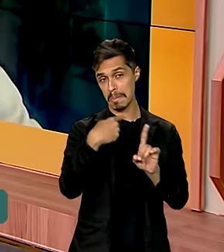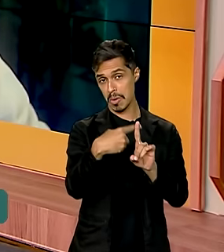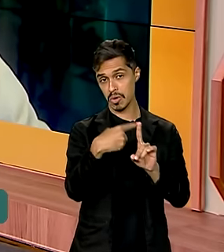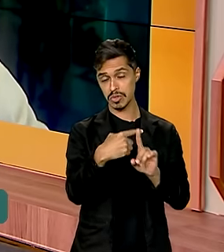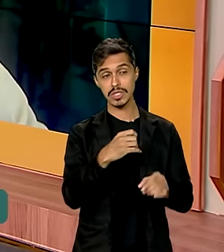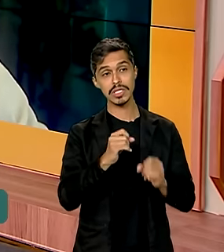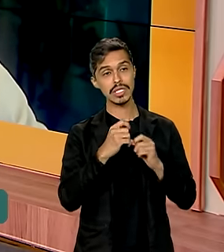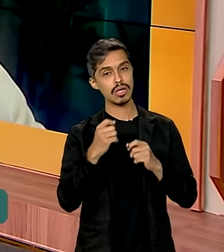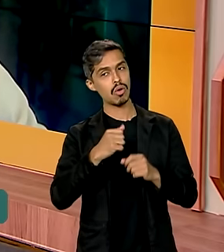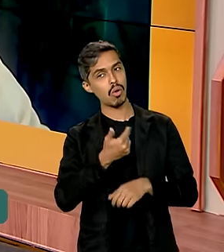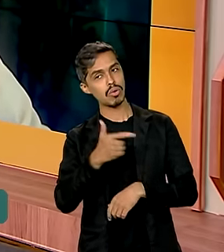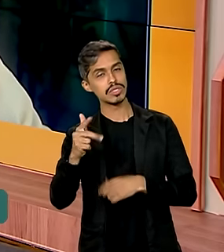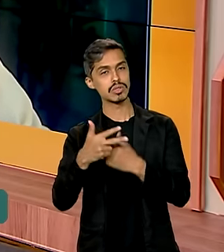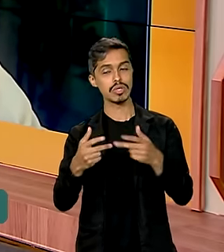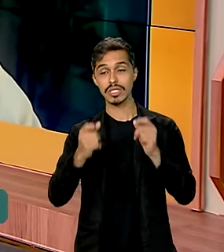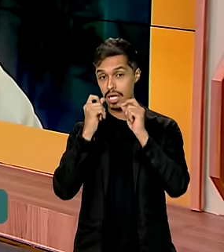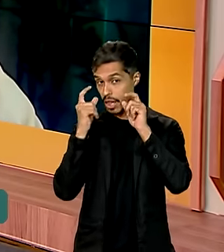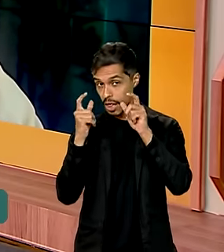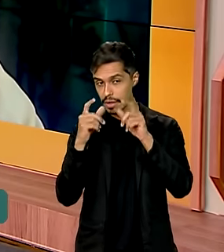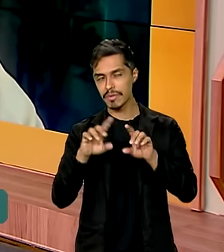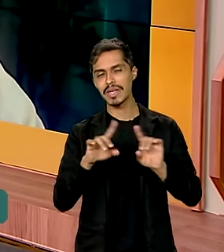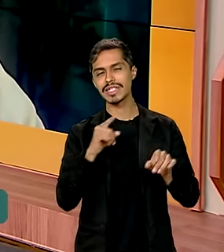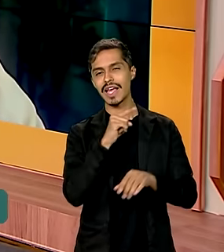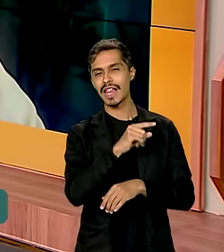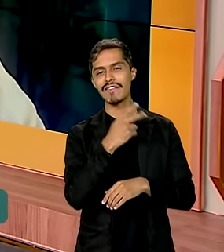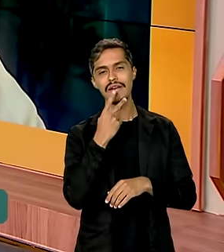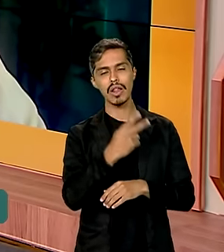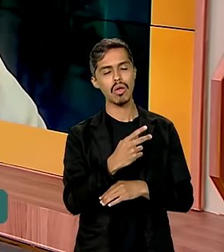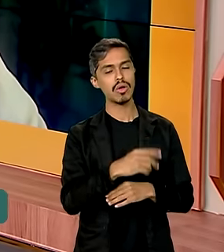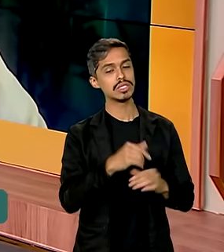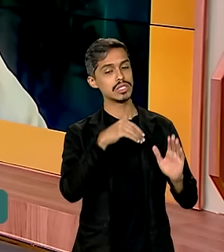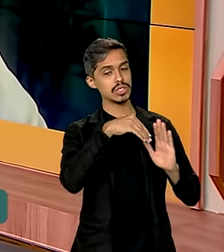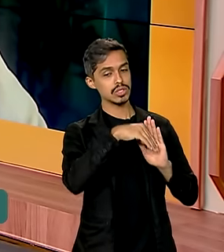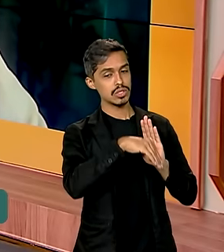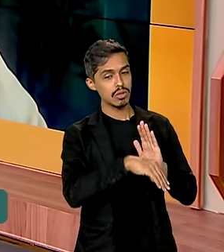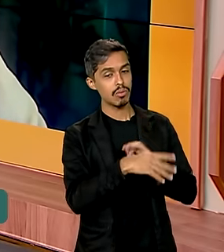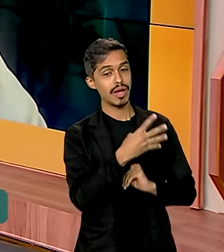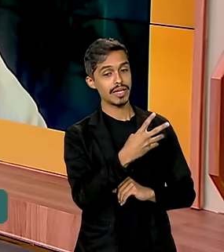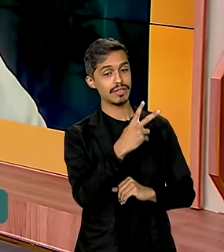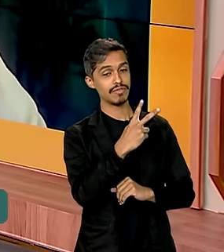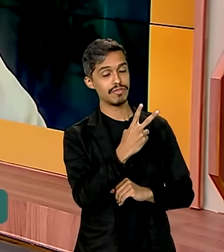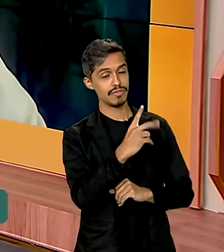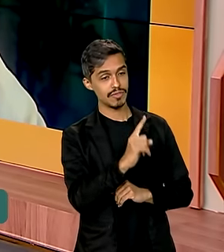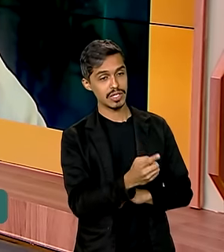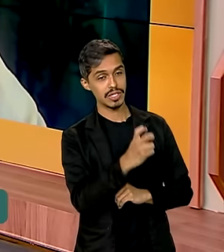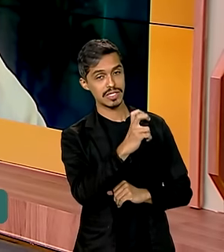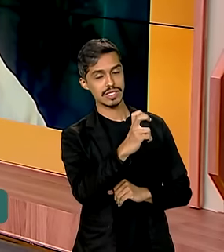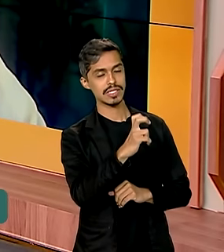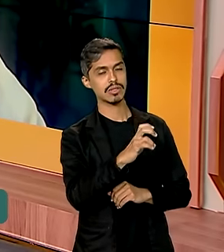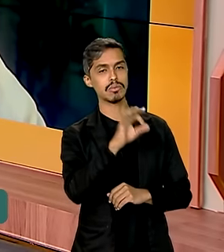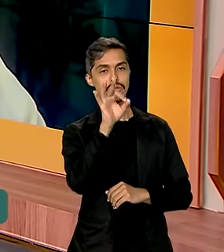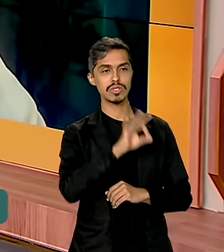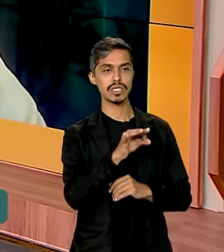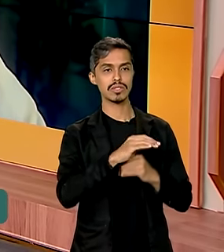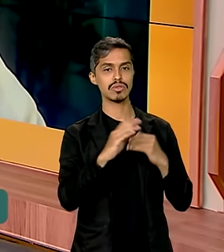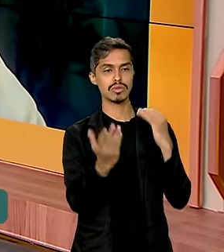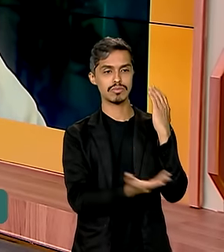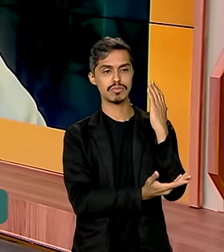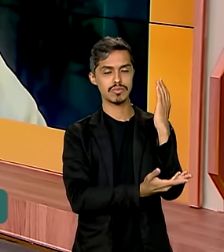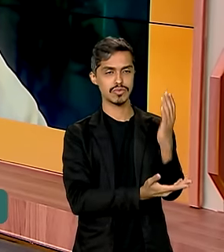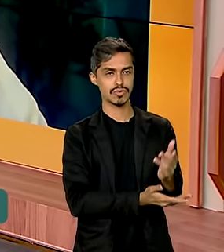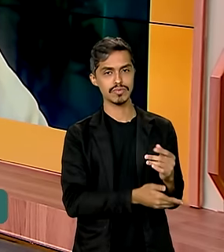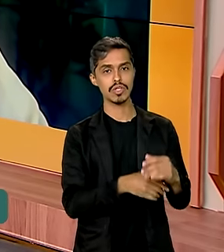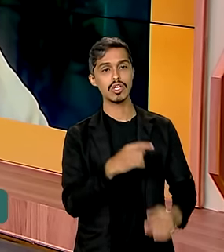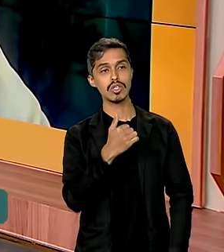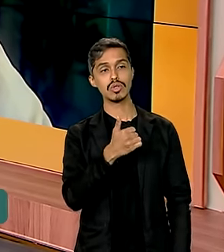atenção. Mas ela anunciou uma queda de 40,5% no desmatamento da Amazônia, 12